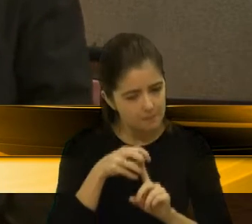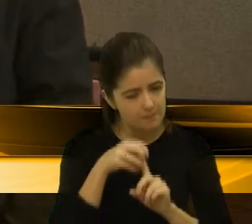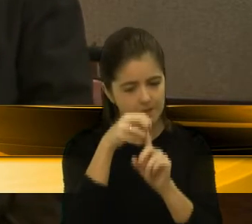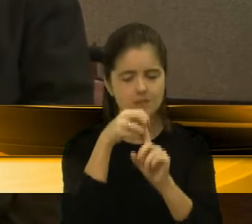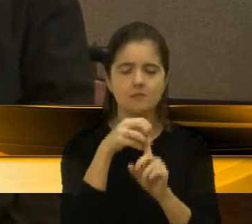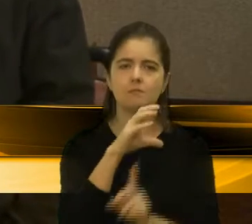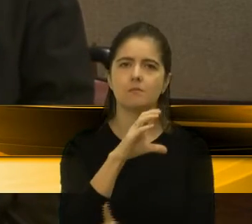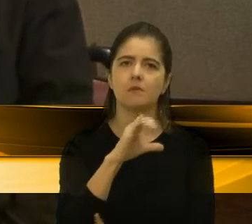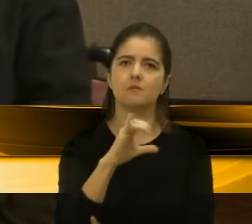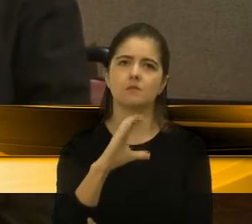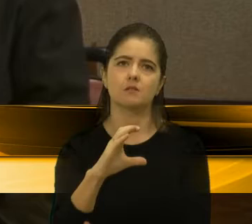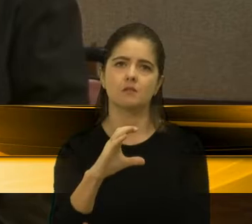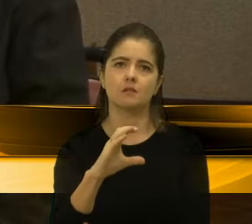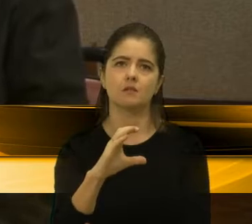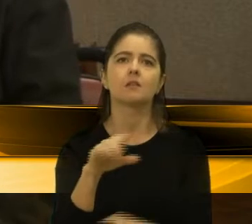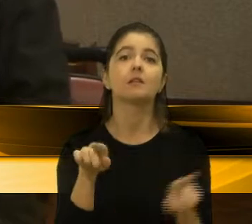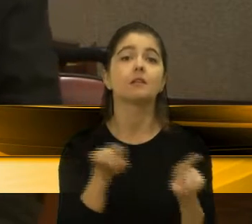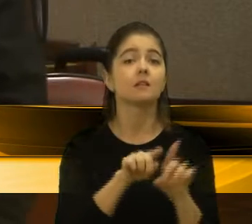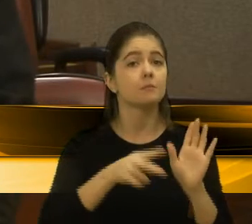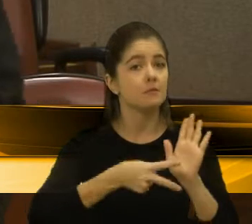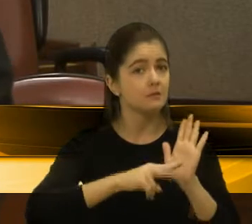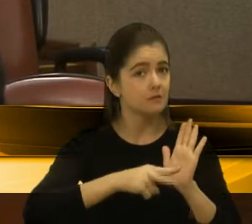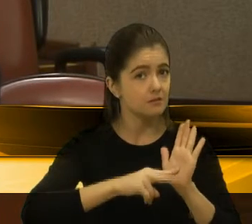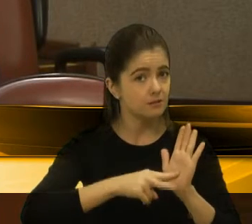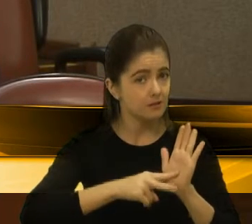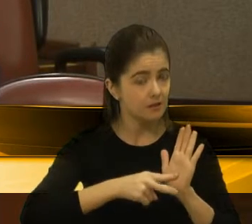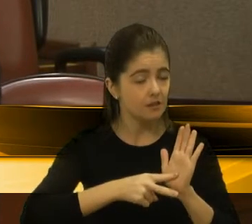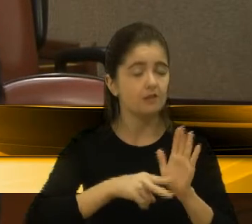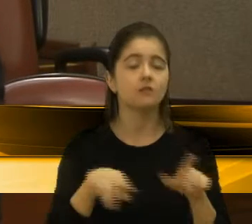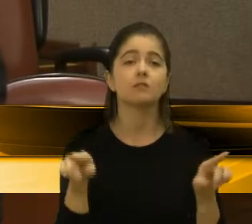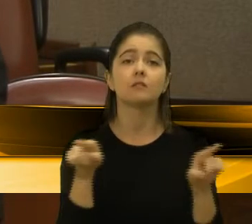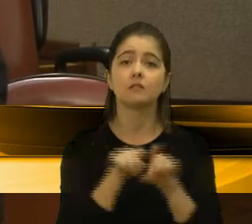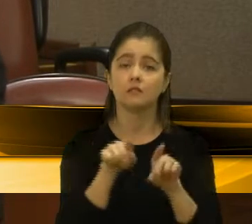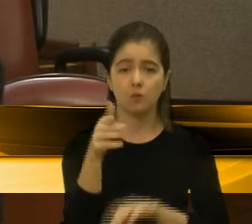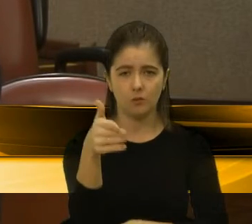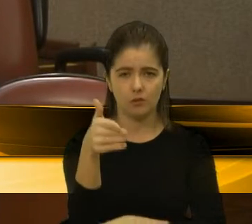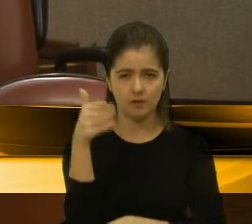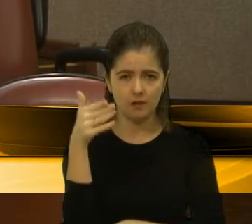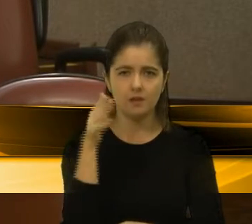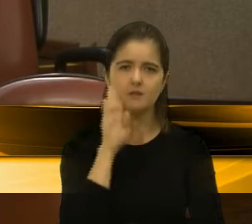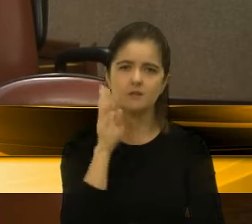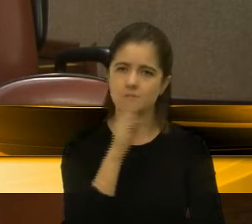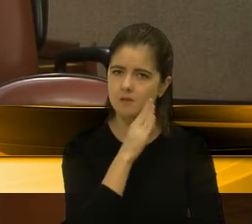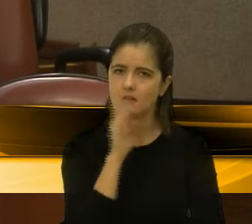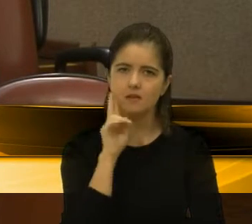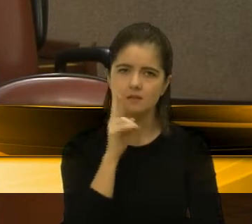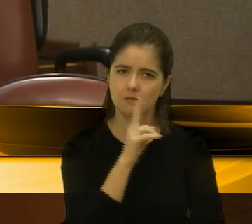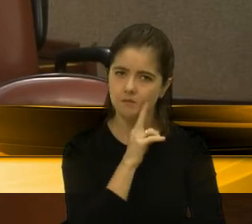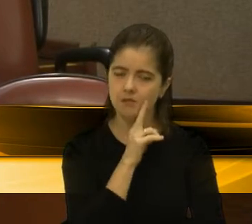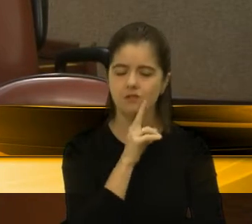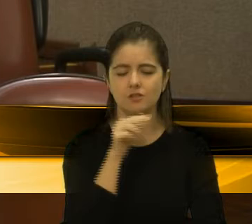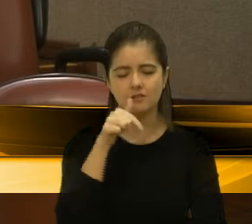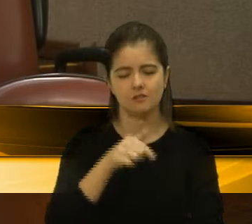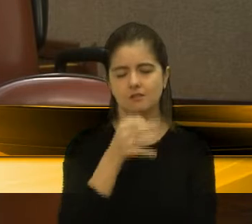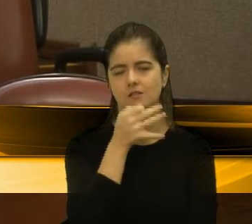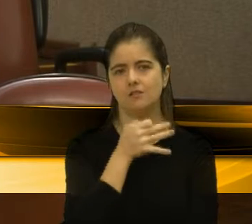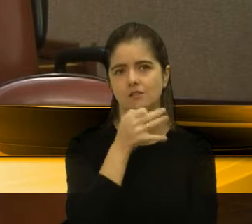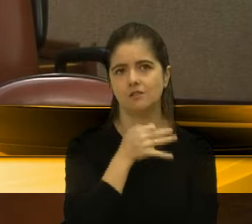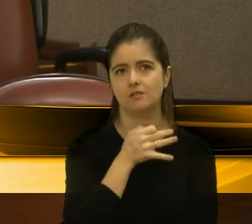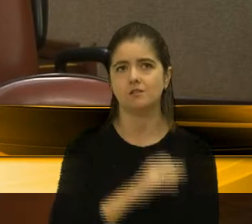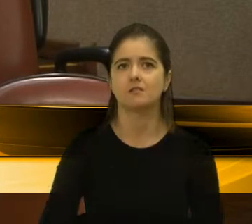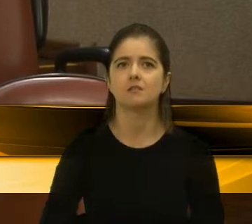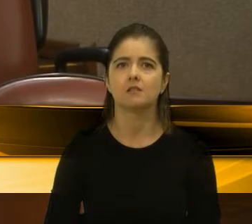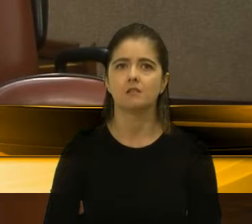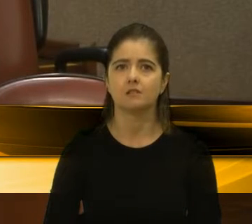Indústria e Comércio, do sindicato, dos hotéis, bares e similares de Caxias do Sul, no